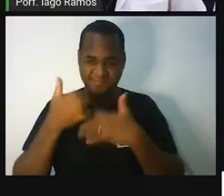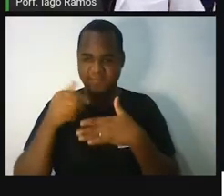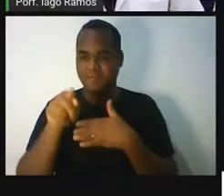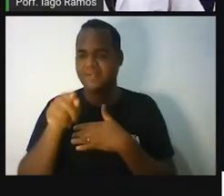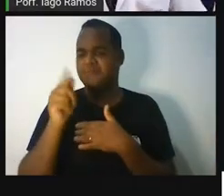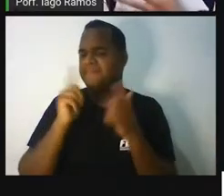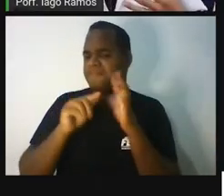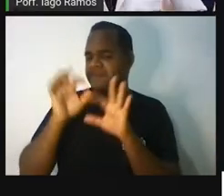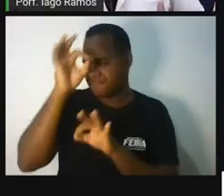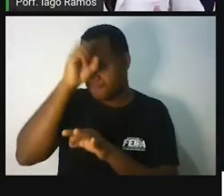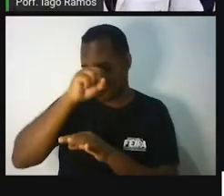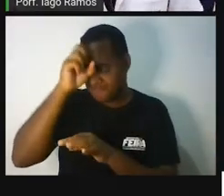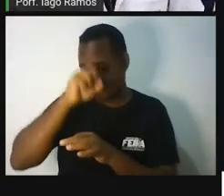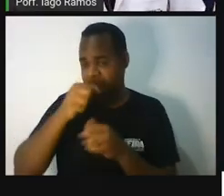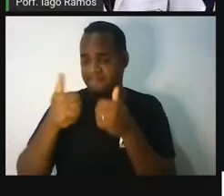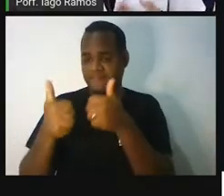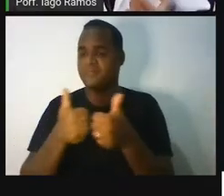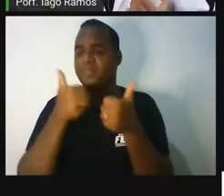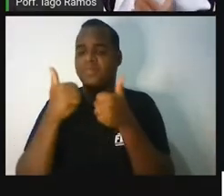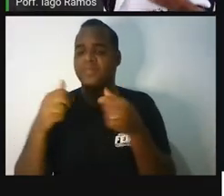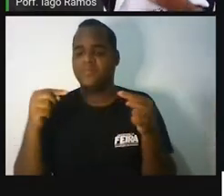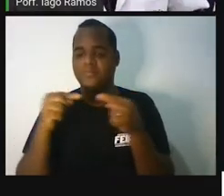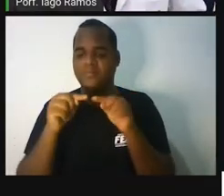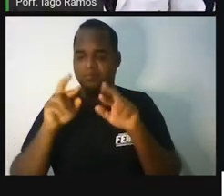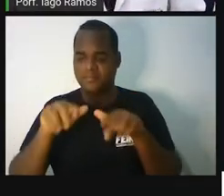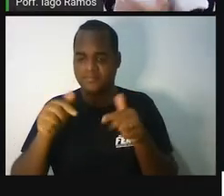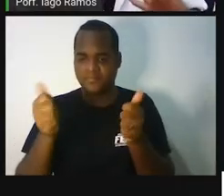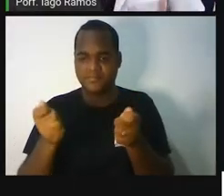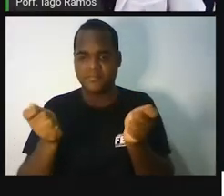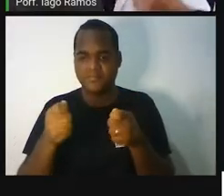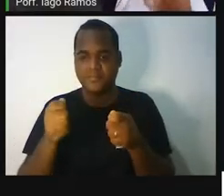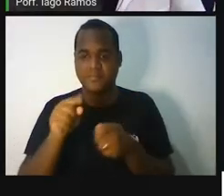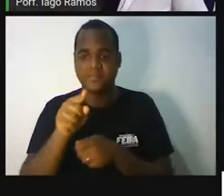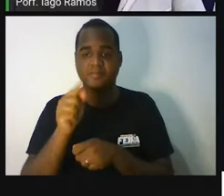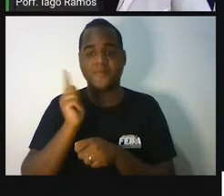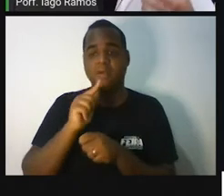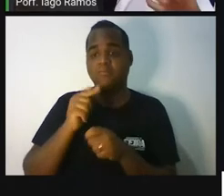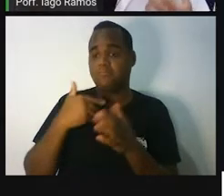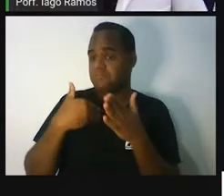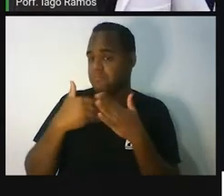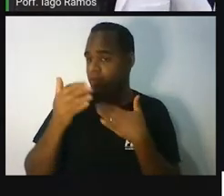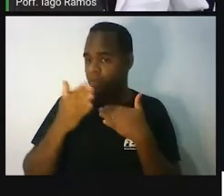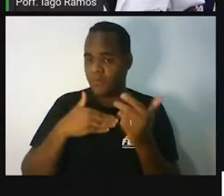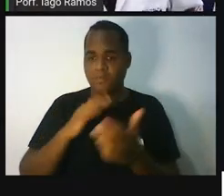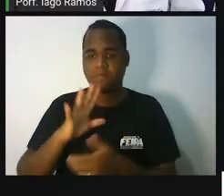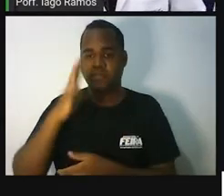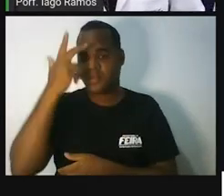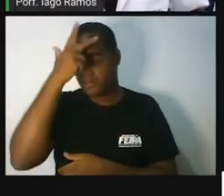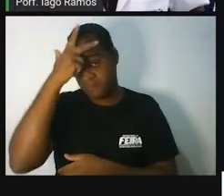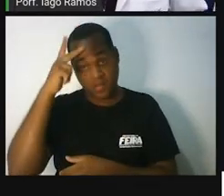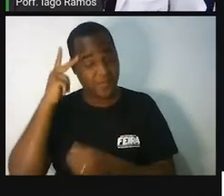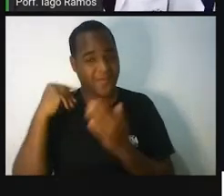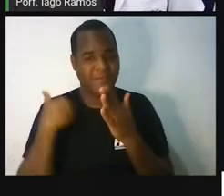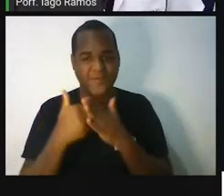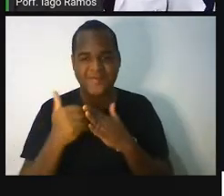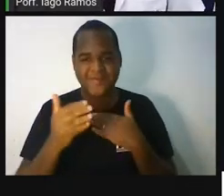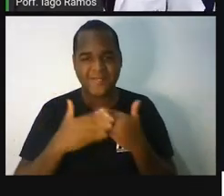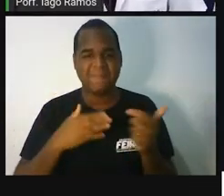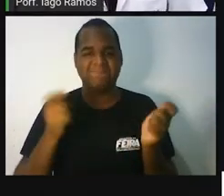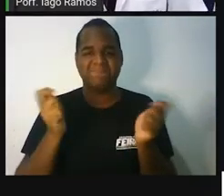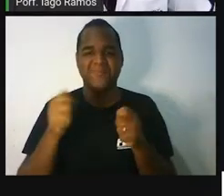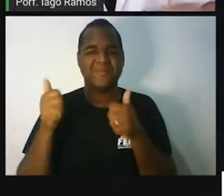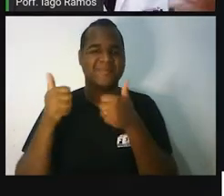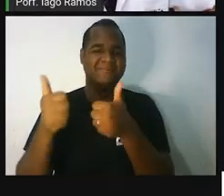vai aprender e o legal de tudo é que você vai poder fazer isso com qualquer pessoa. Que